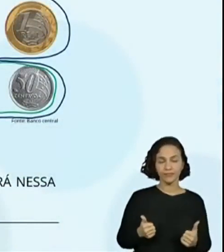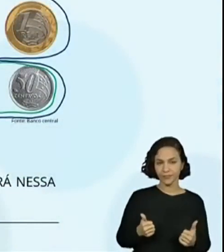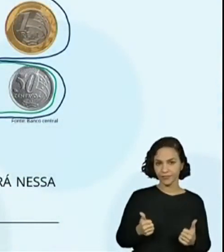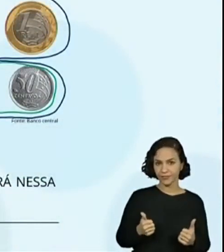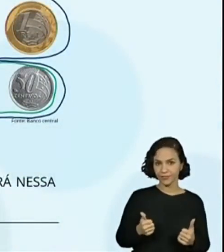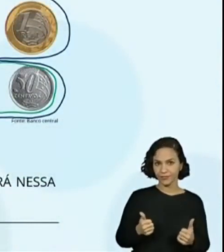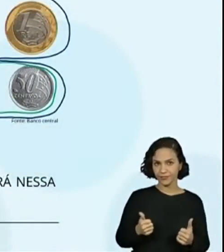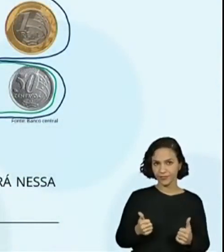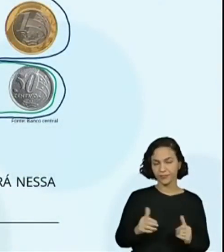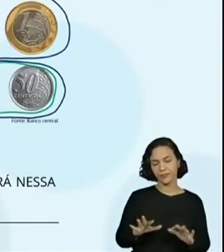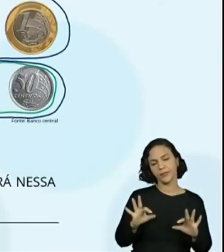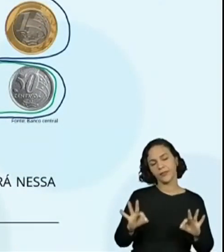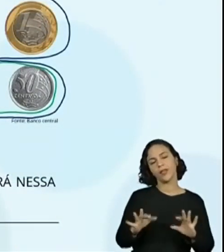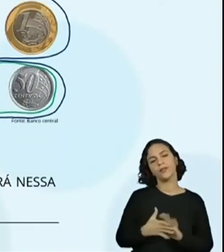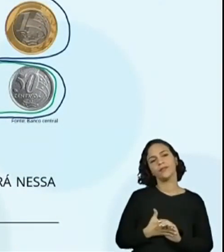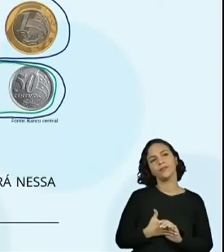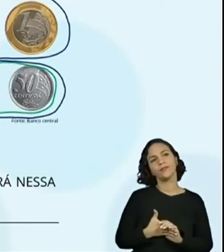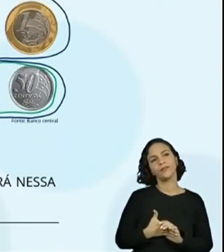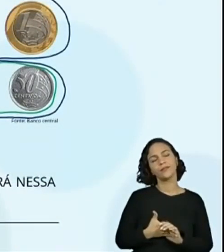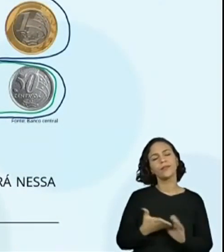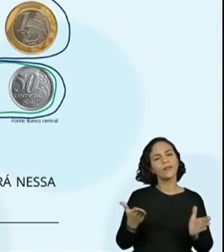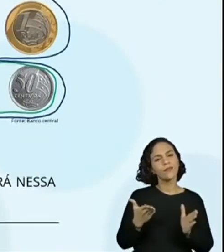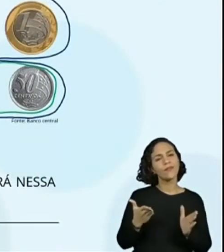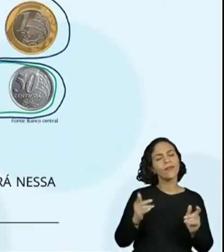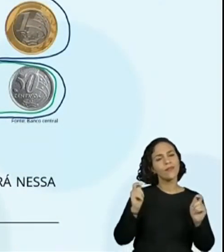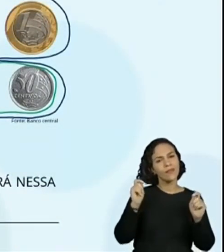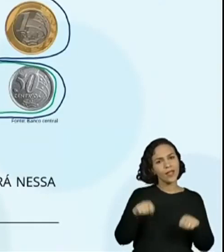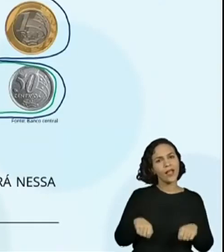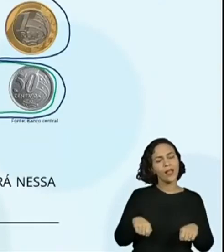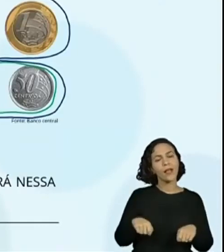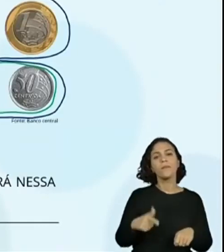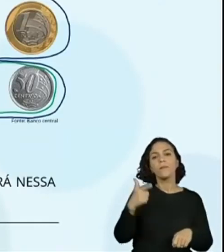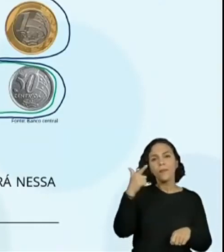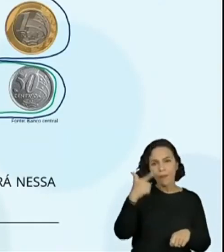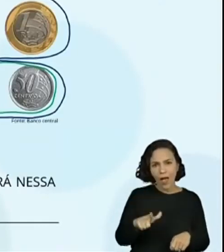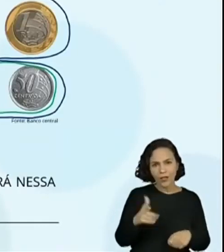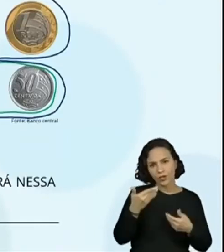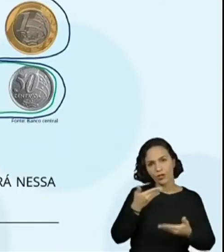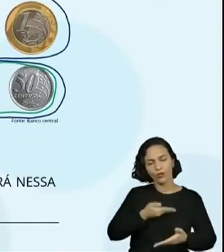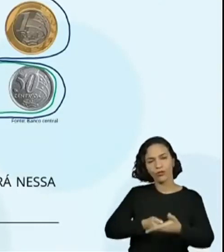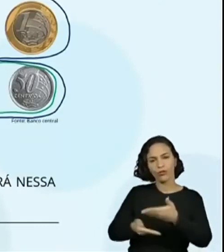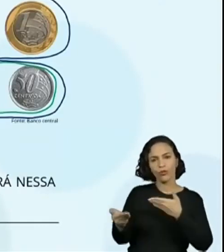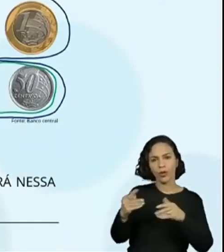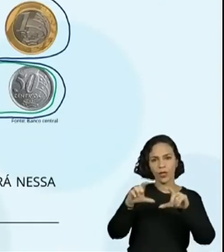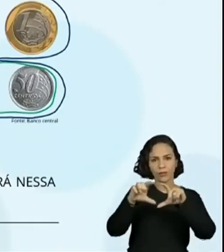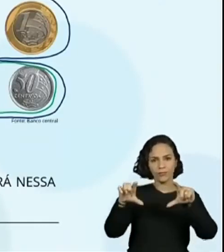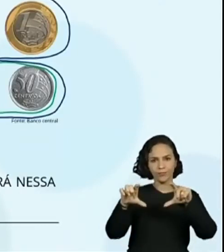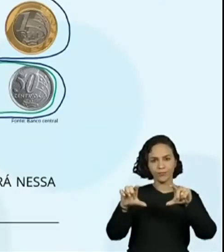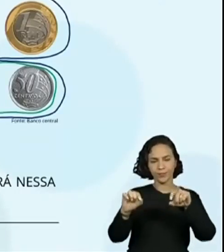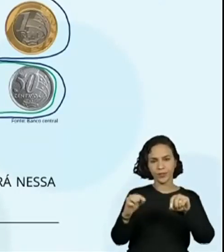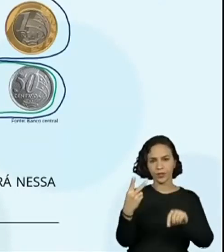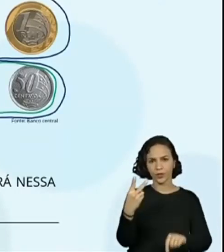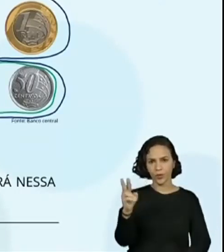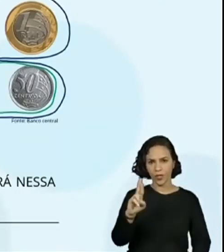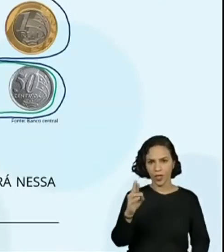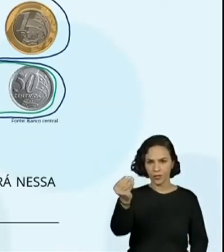reais. Certo. Consigo juntar moedas aí para formar mais uma cédula de dois reais, pessoal?